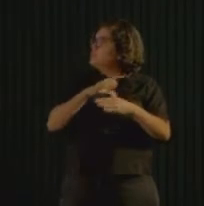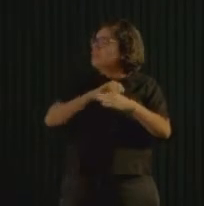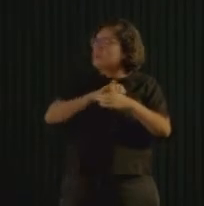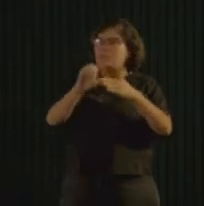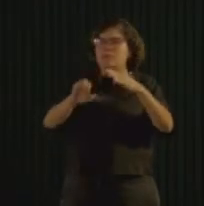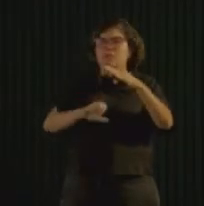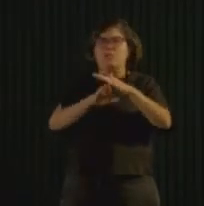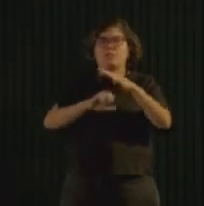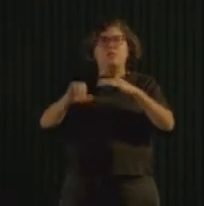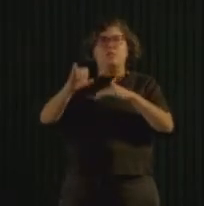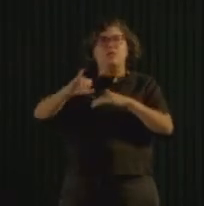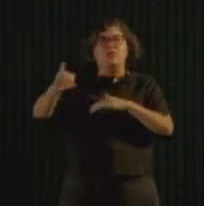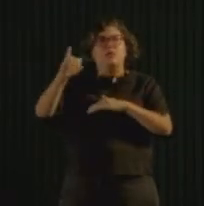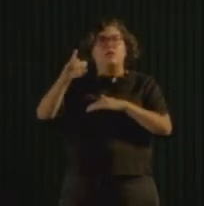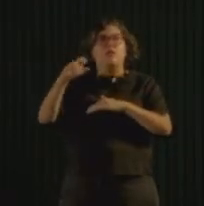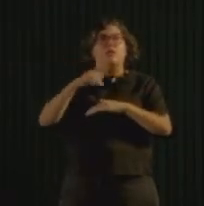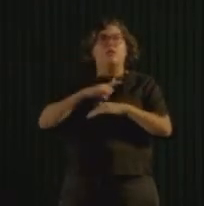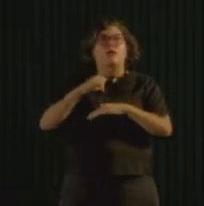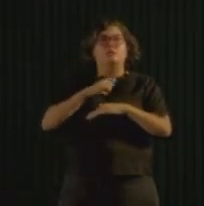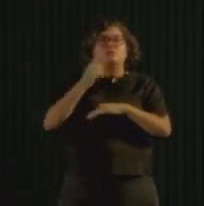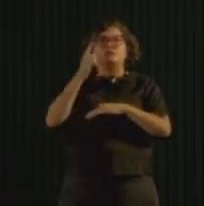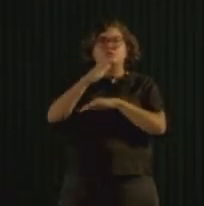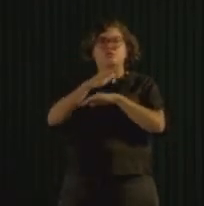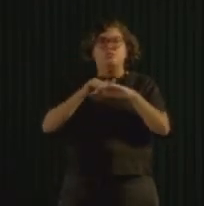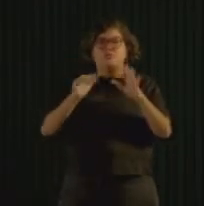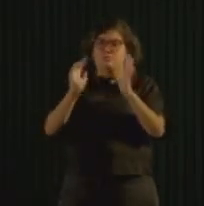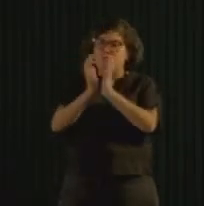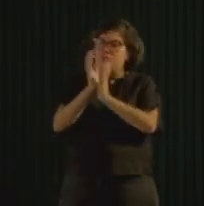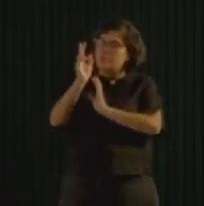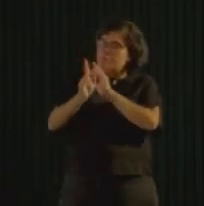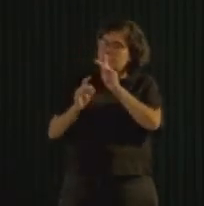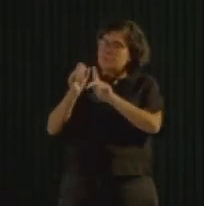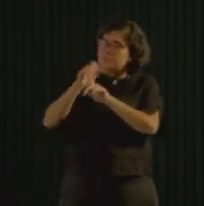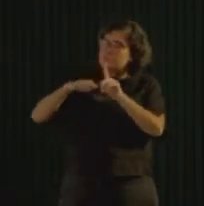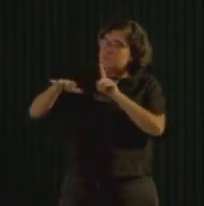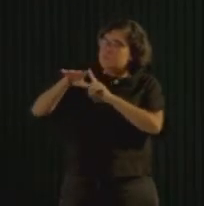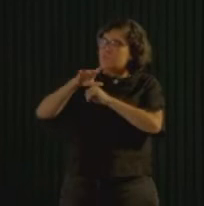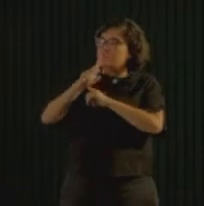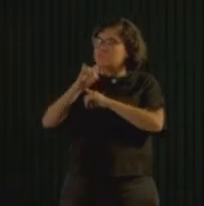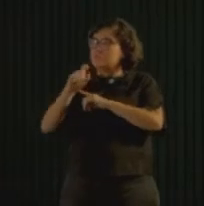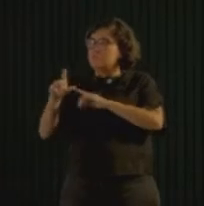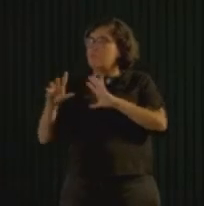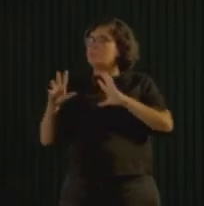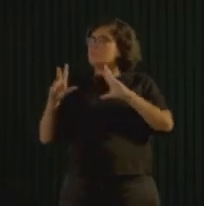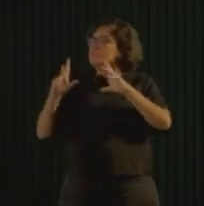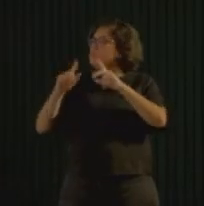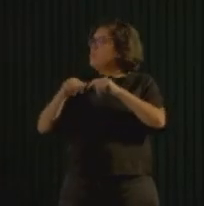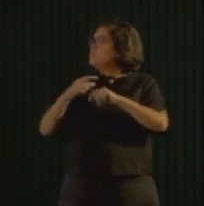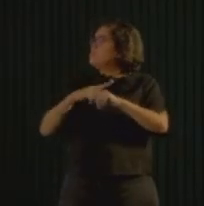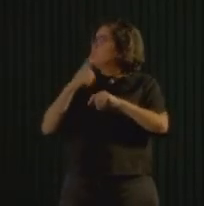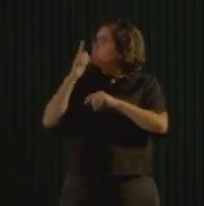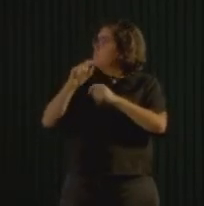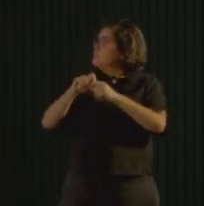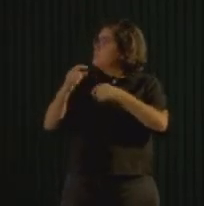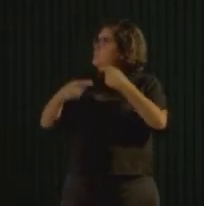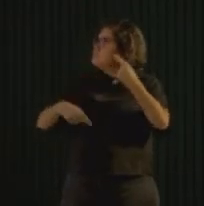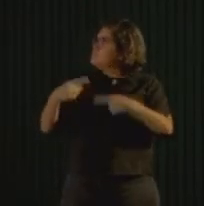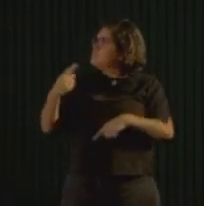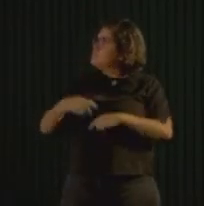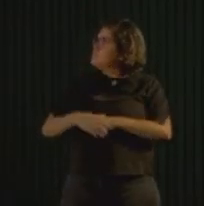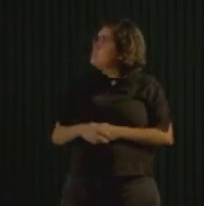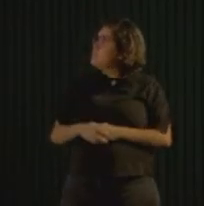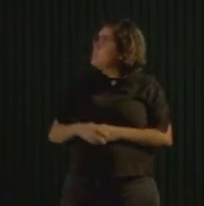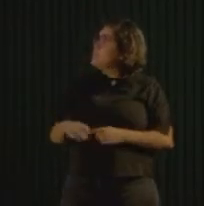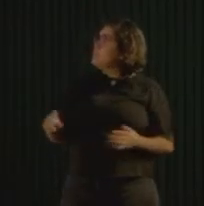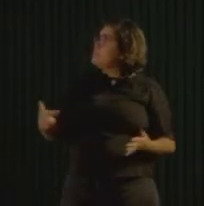de reciclagem. A gente chamou porto digital, porto social, juntamos todo mundo para fazer essas discussões, até que o Recife